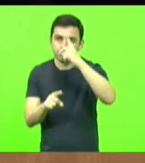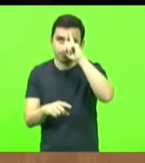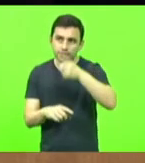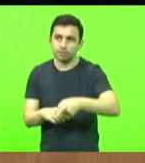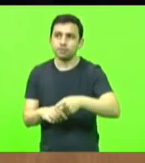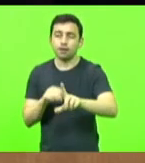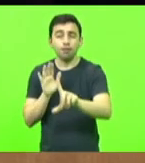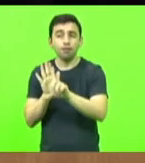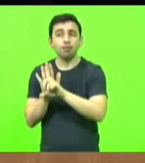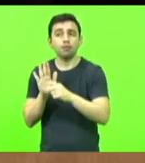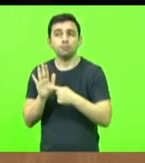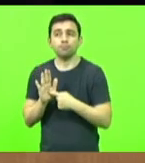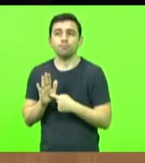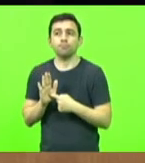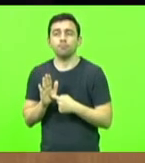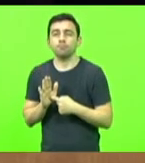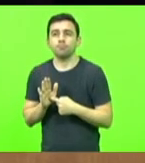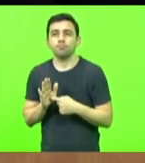legislação.